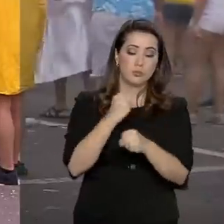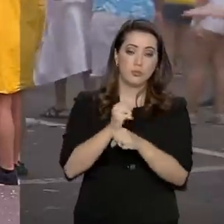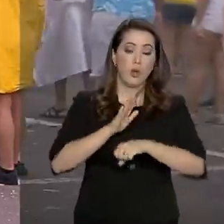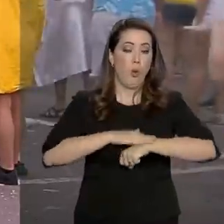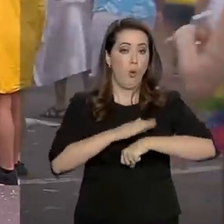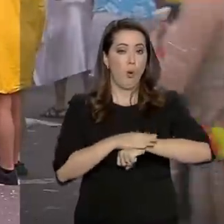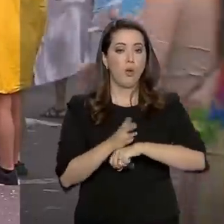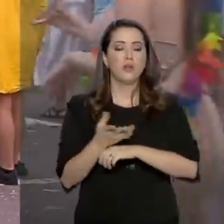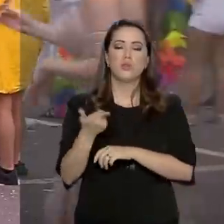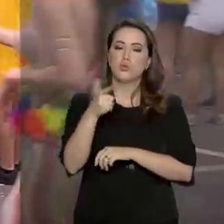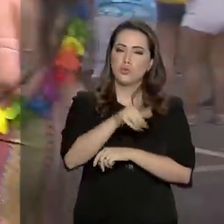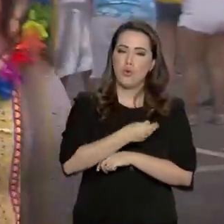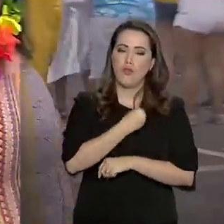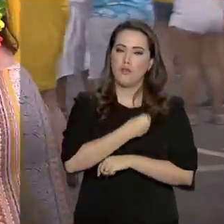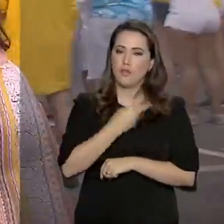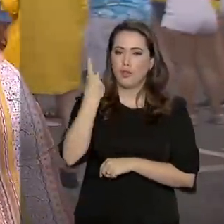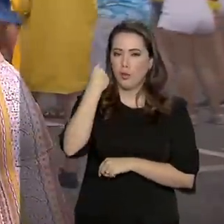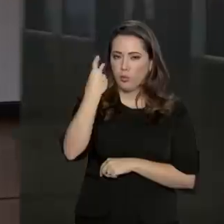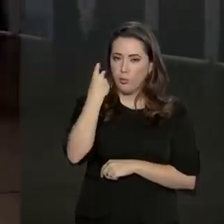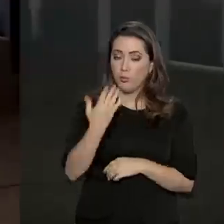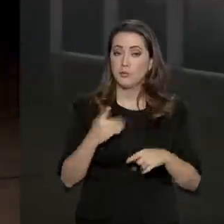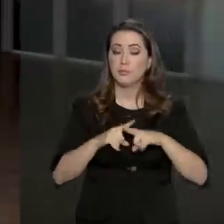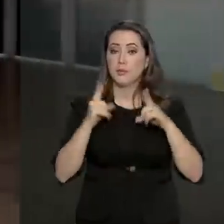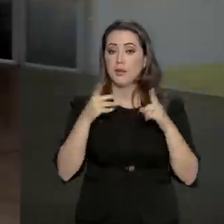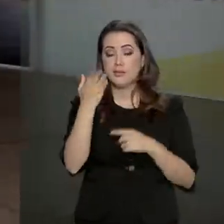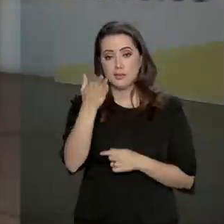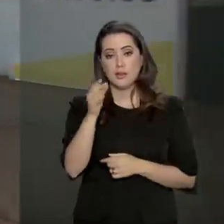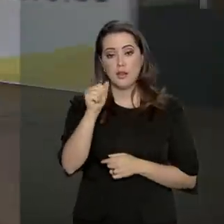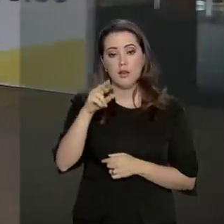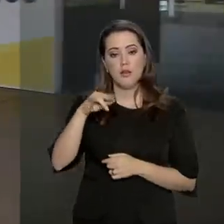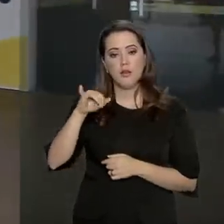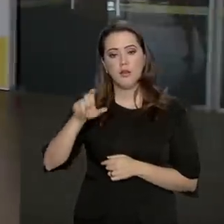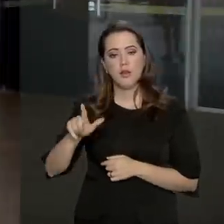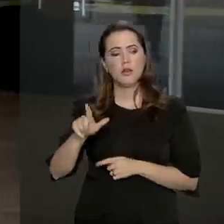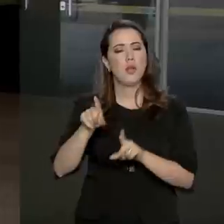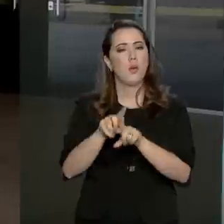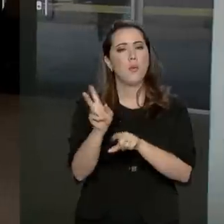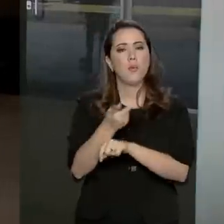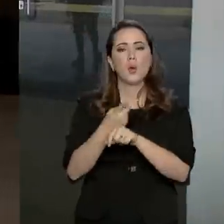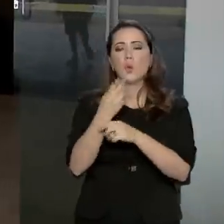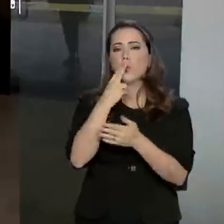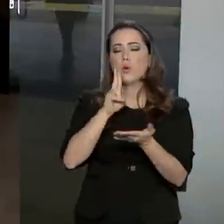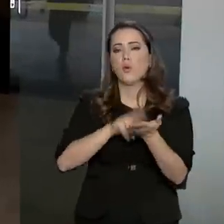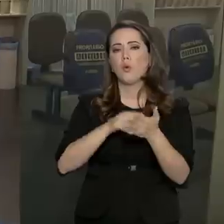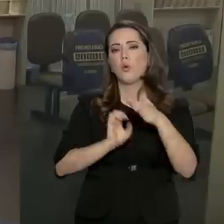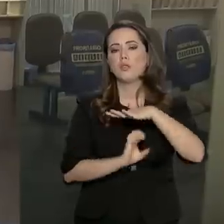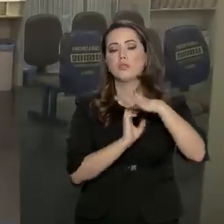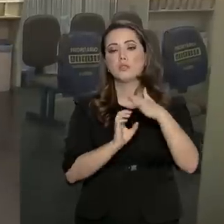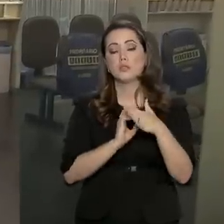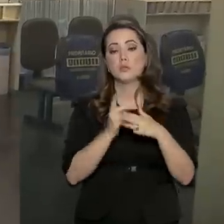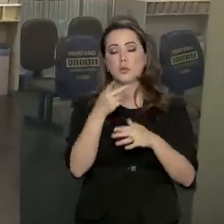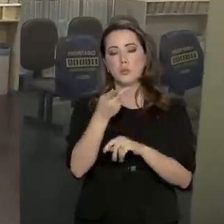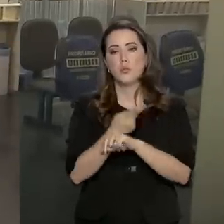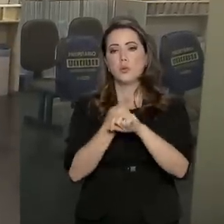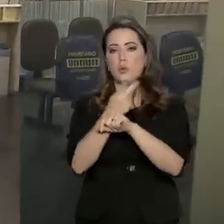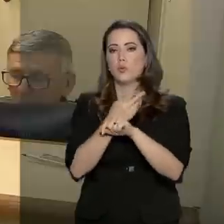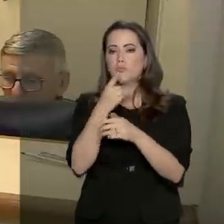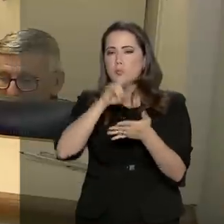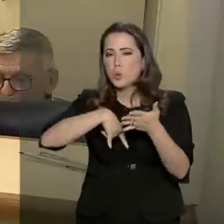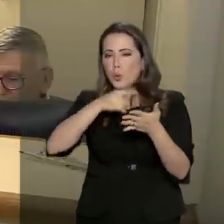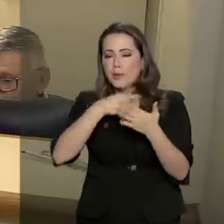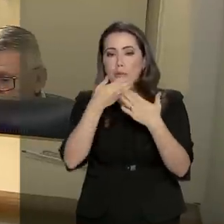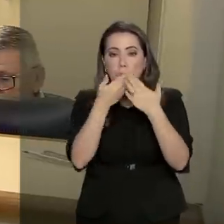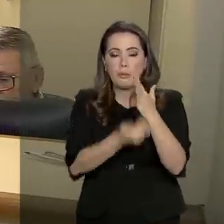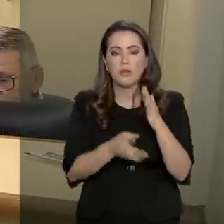Hora de reorganizar a vida e voltar à rotina. O Ariel aproveitou para ir aos Correios. Ele perdeu o documento e foi até o achados e perdidos